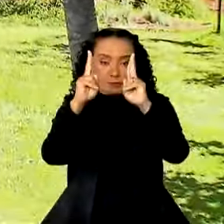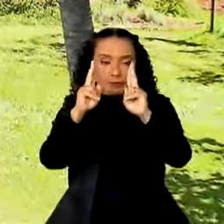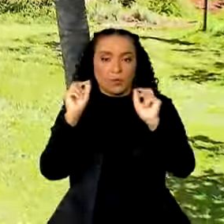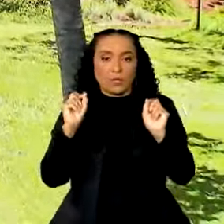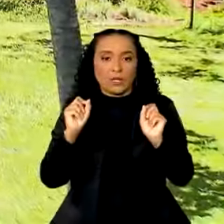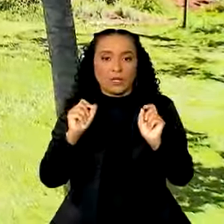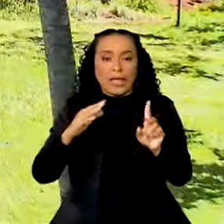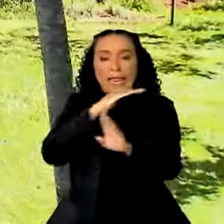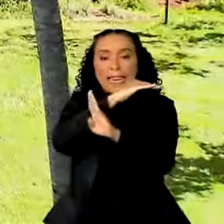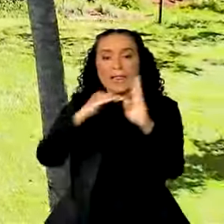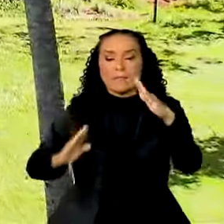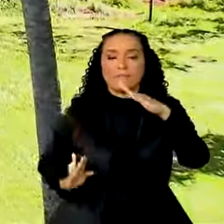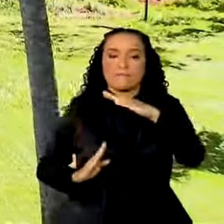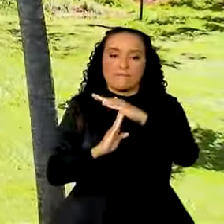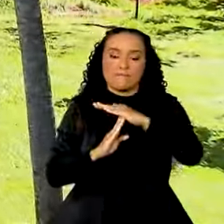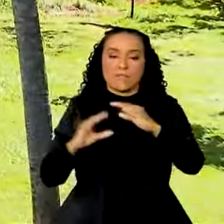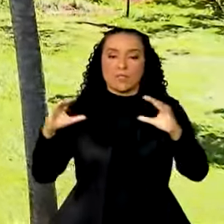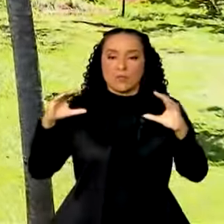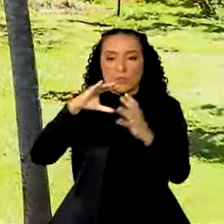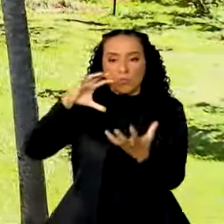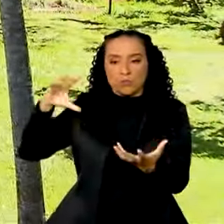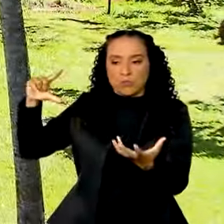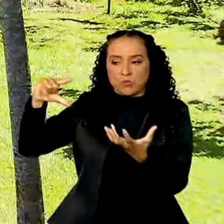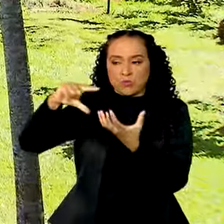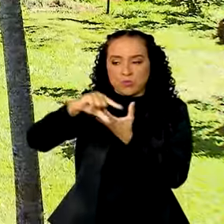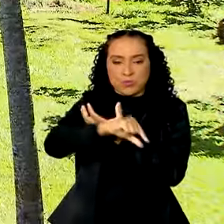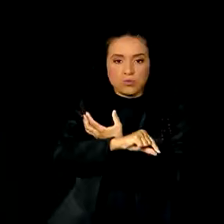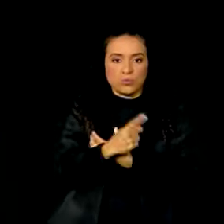limitar o aquecimento global a 1,5 grau.